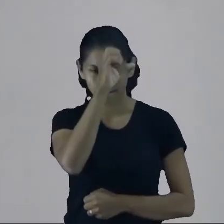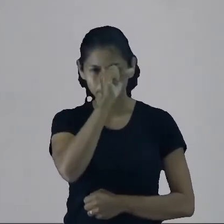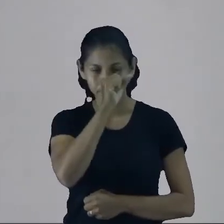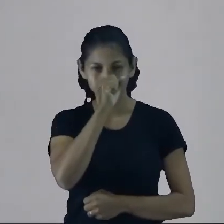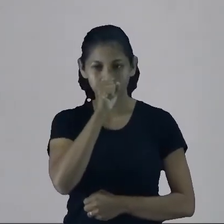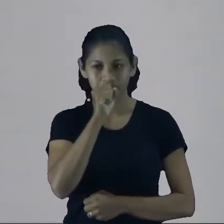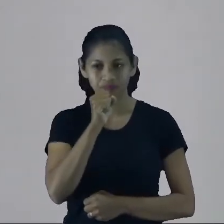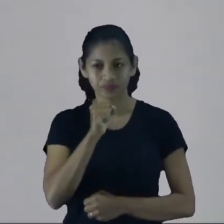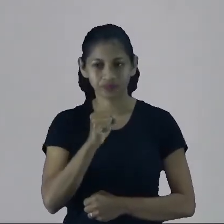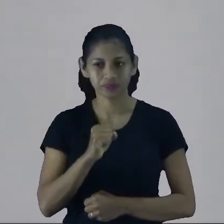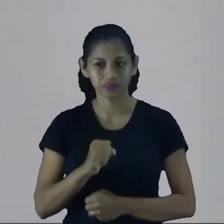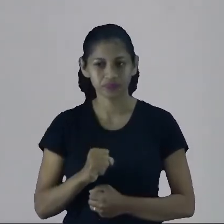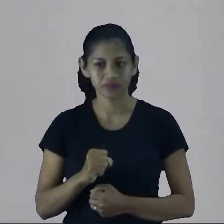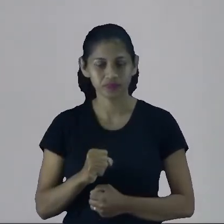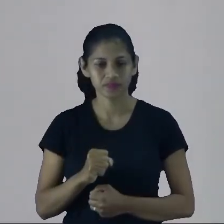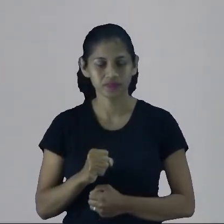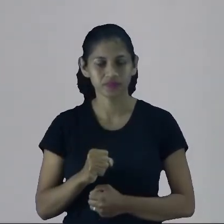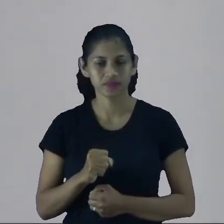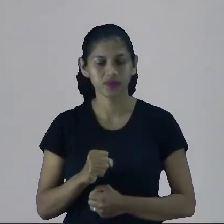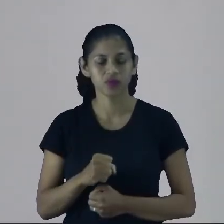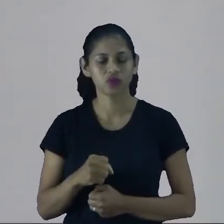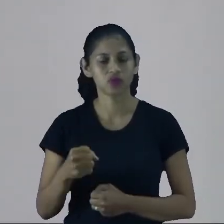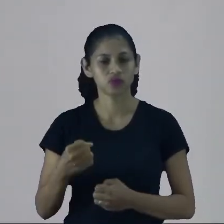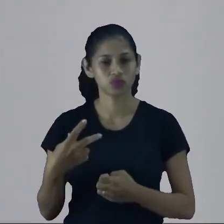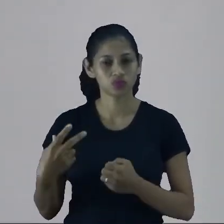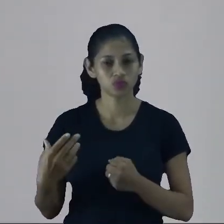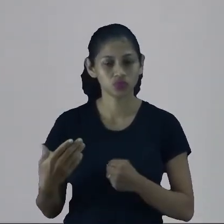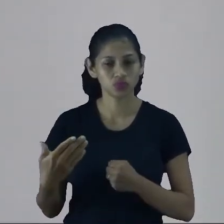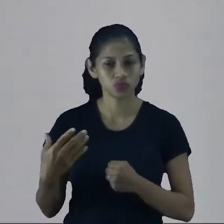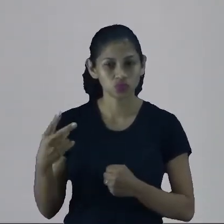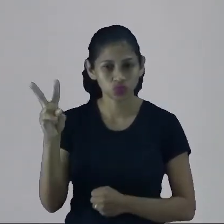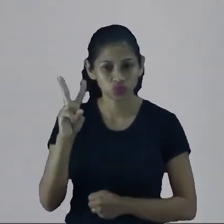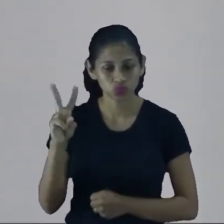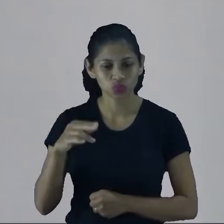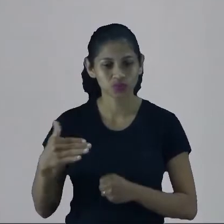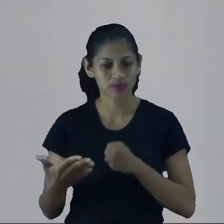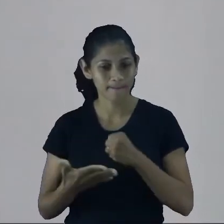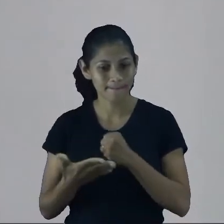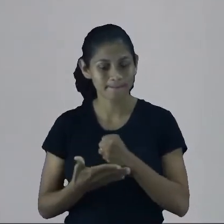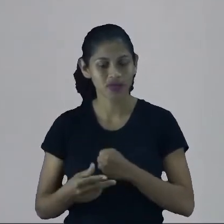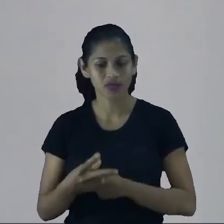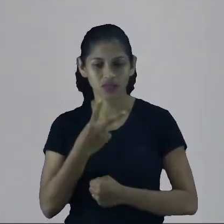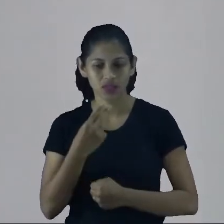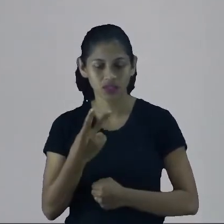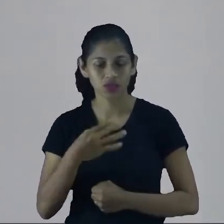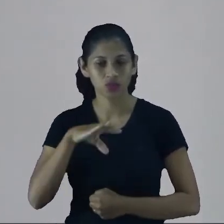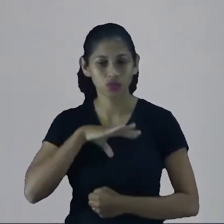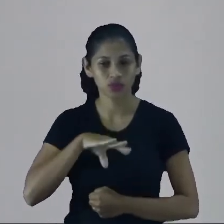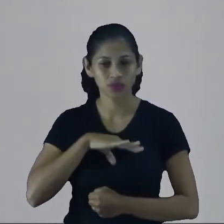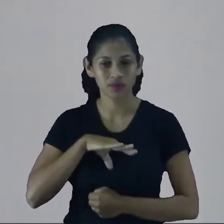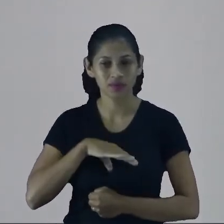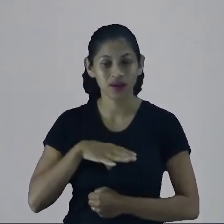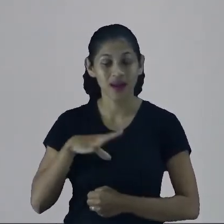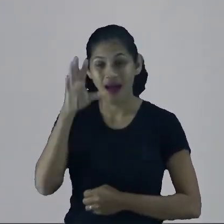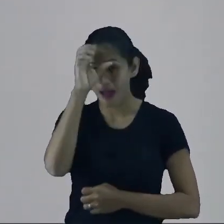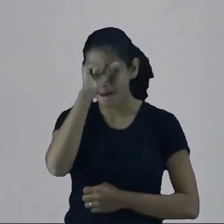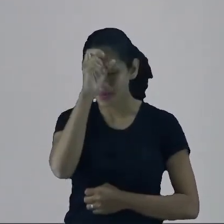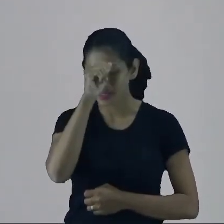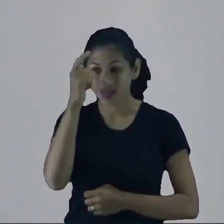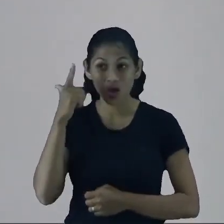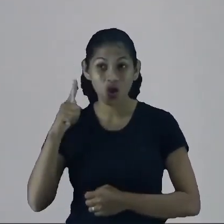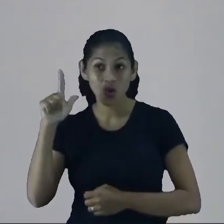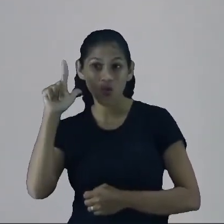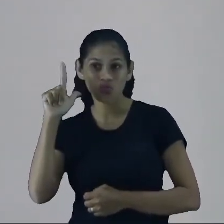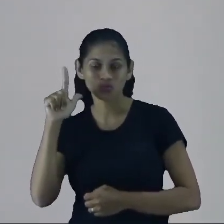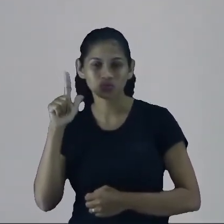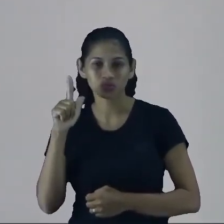essa teoria. Que a gente usa a base da nossa língua para aprender a outra. Porém, quando essa base é muito parecida com a outra, a gente tem que ter cuidado para